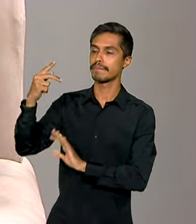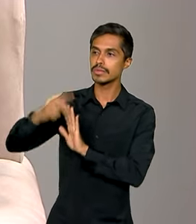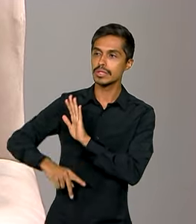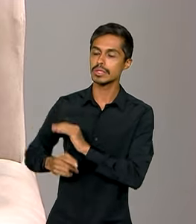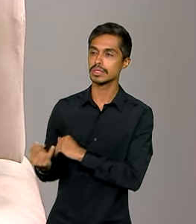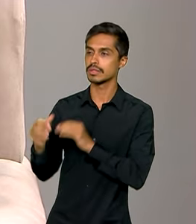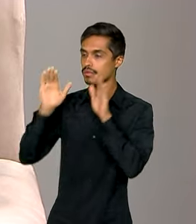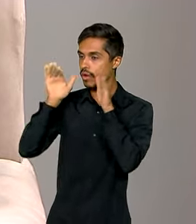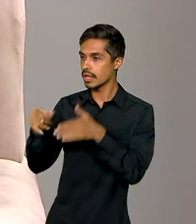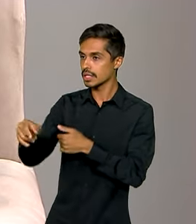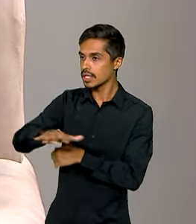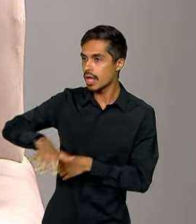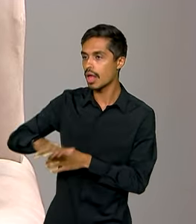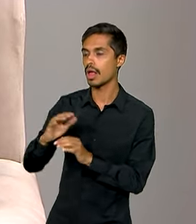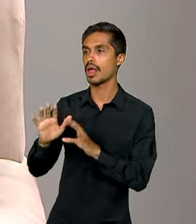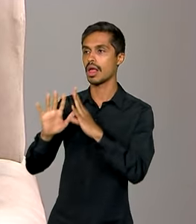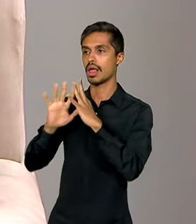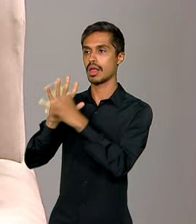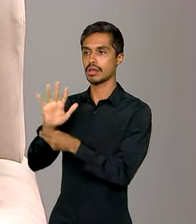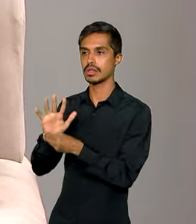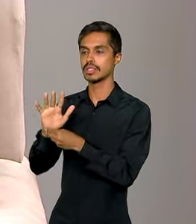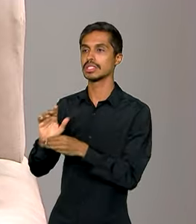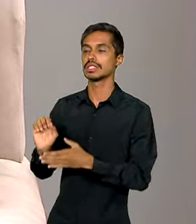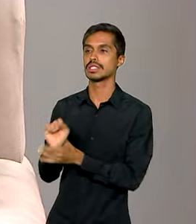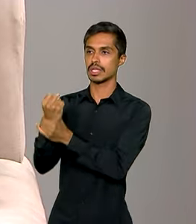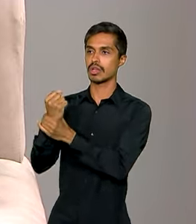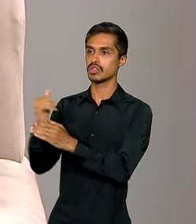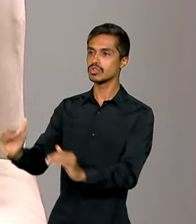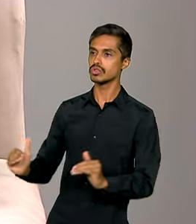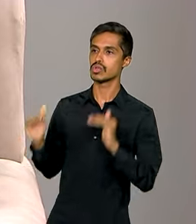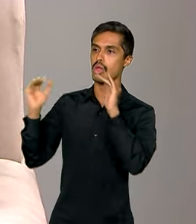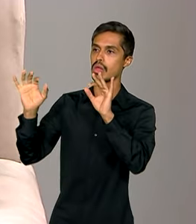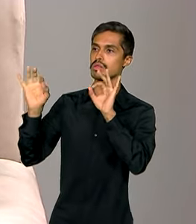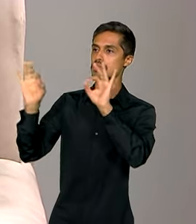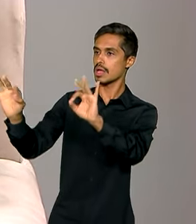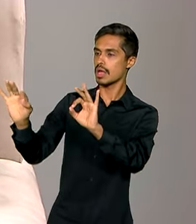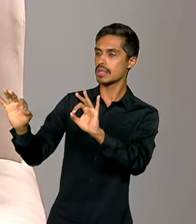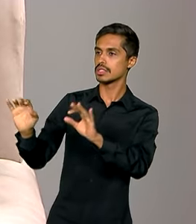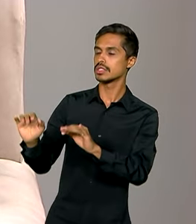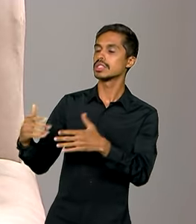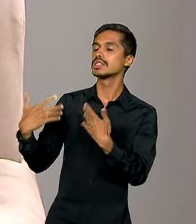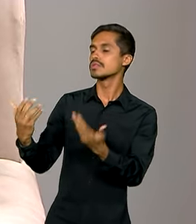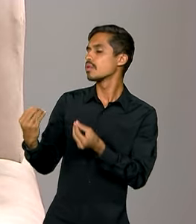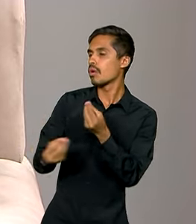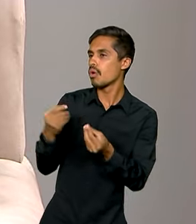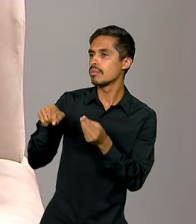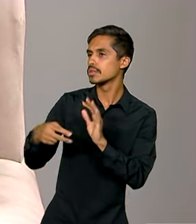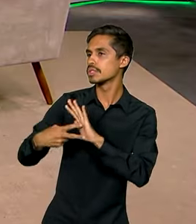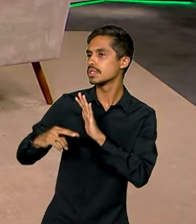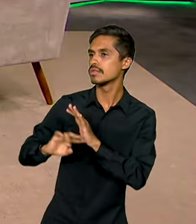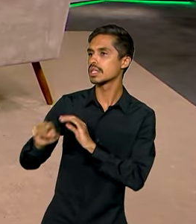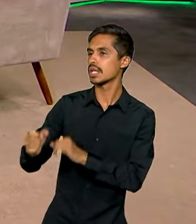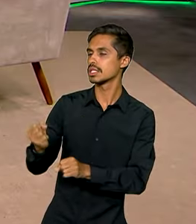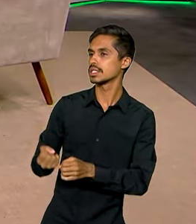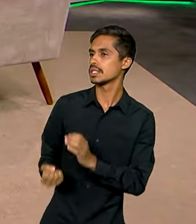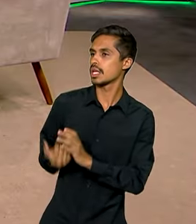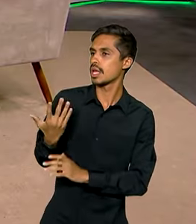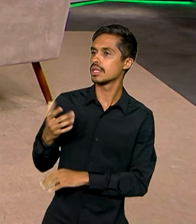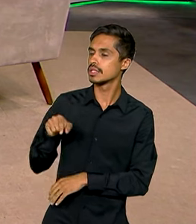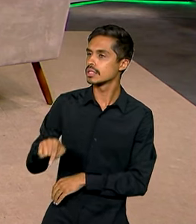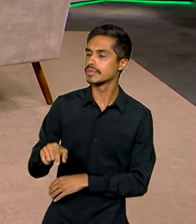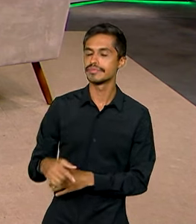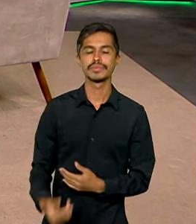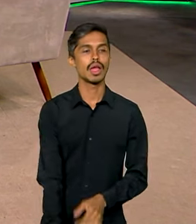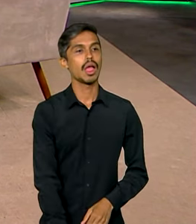específico para essa região, Amazônia, Segurança e Soberania. O Amas, gostaria que senhor comentasse um pouquinho sobre essas ações. Olha, é o maior